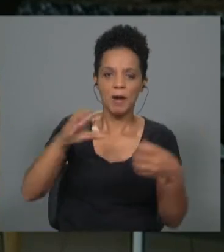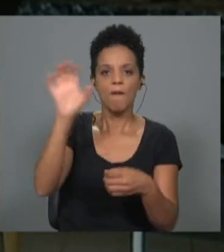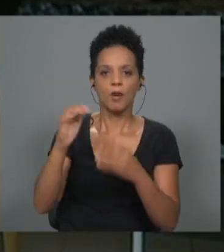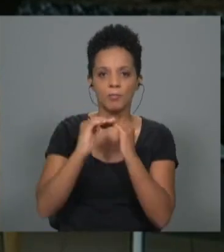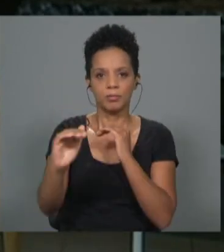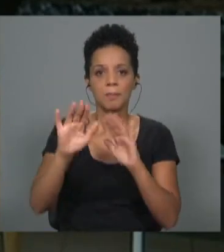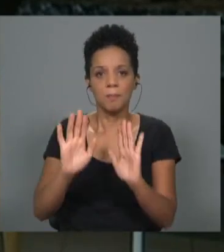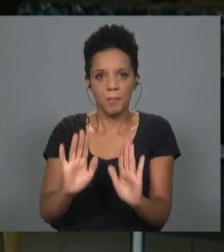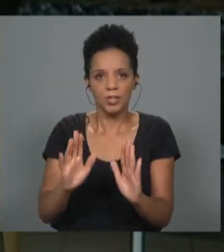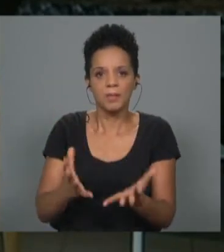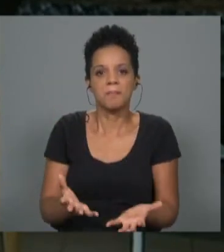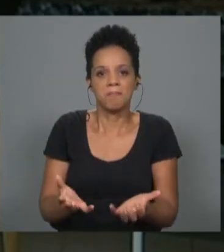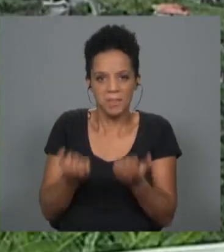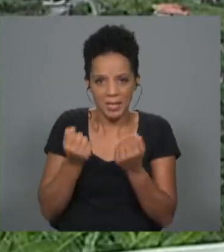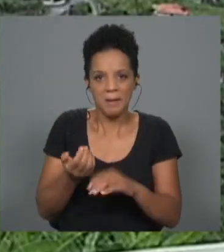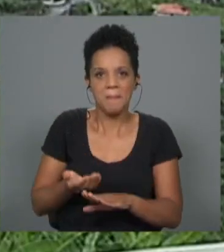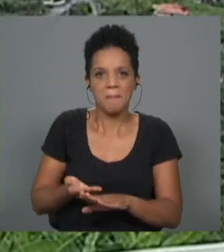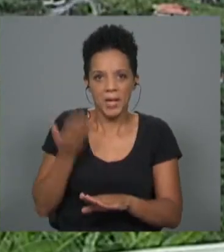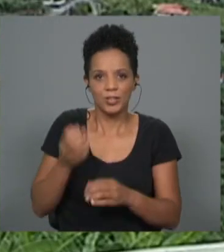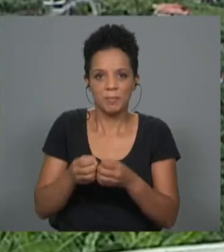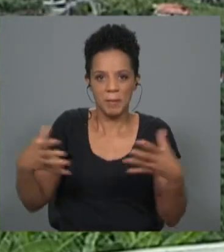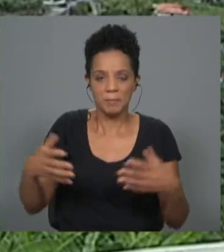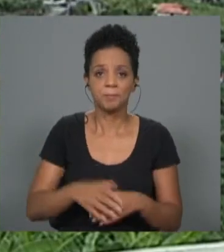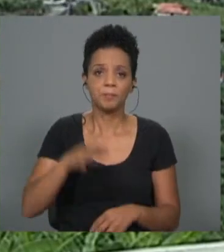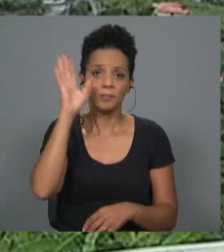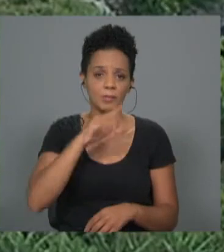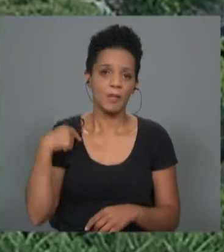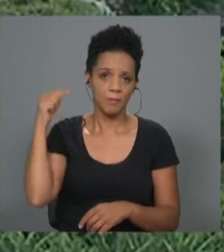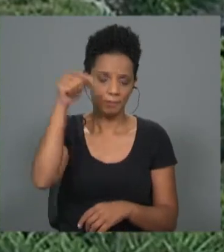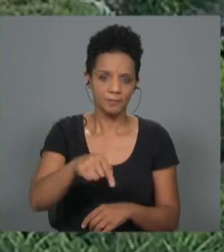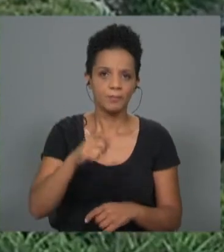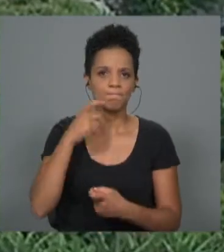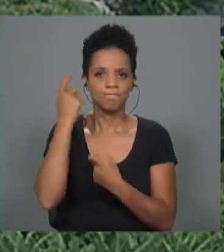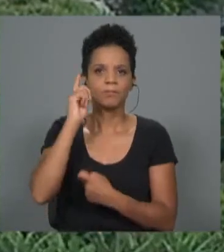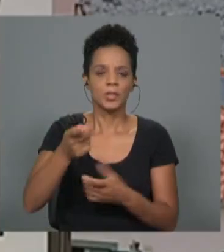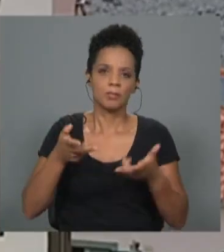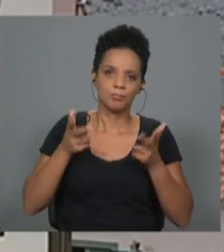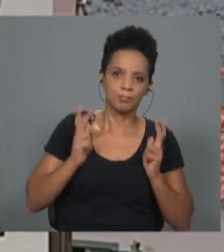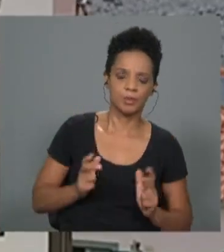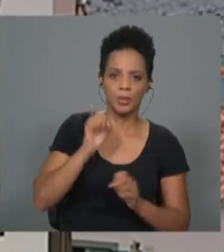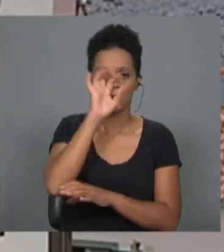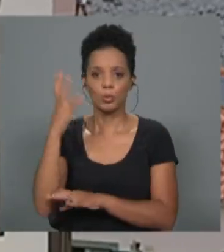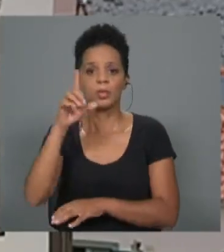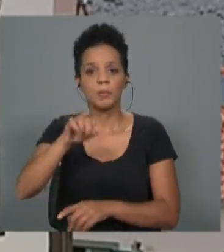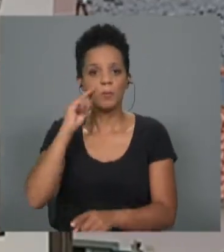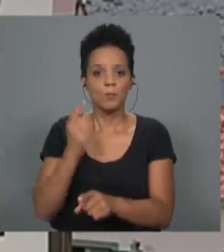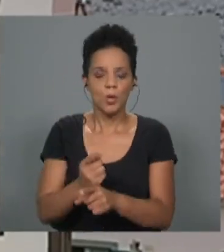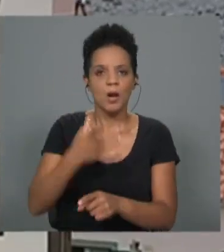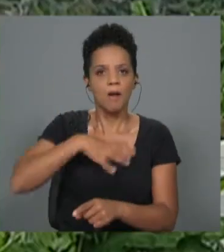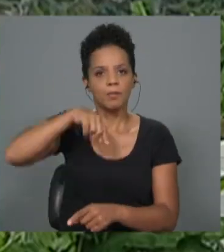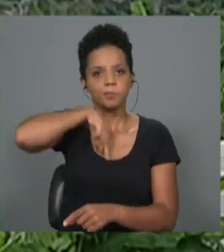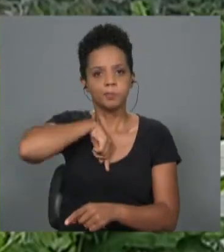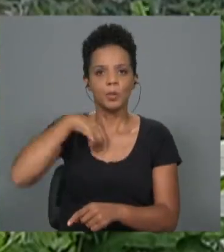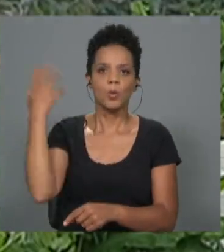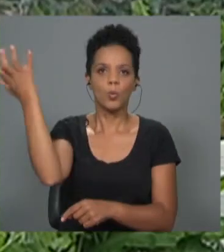queremos mesmo crescer. Quem por ali passa procura descanso, natureza e quer também entrar no espírito cultural